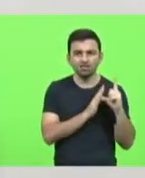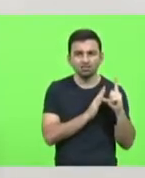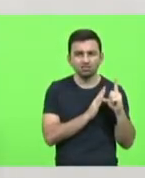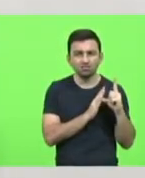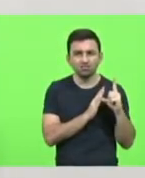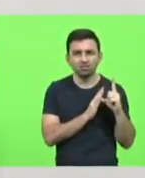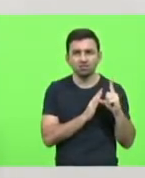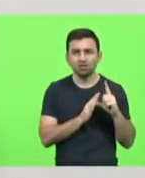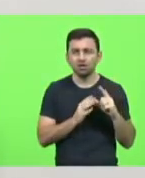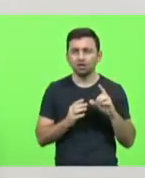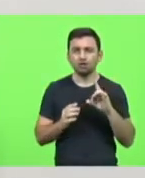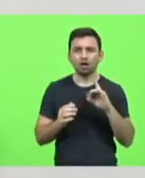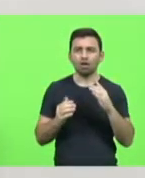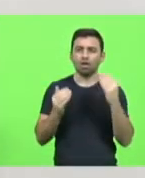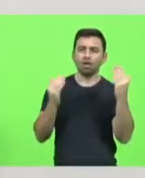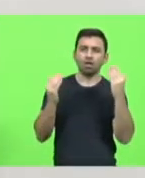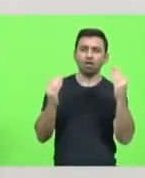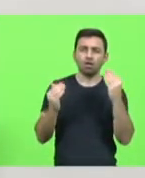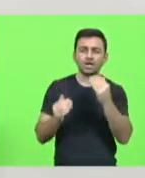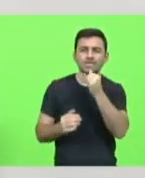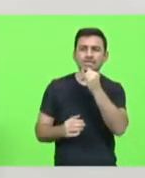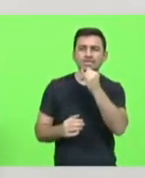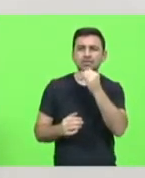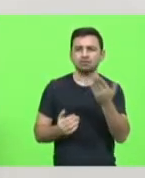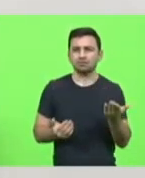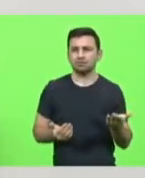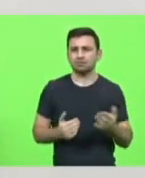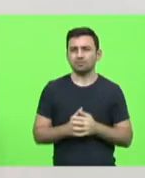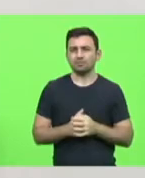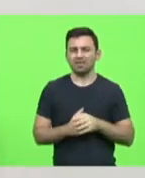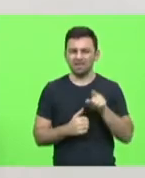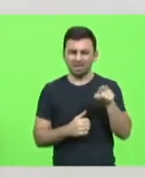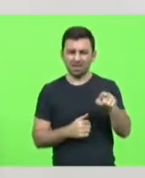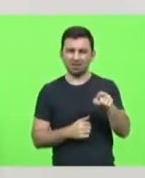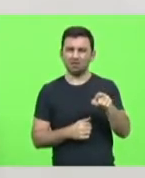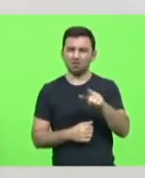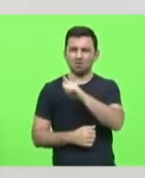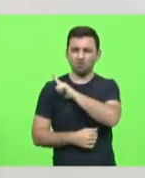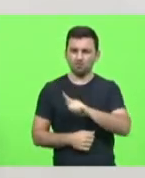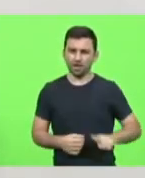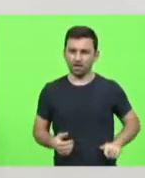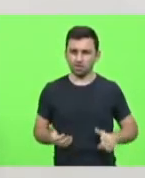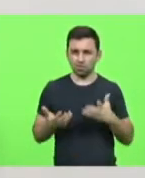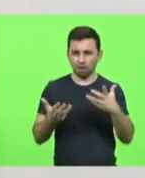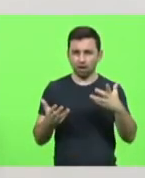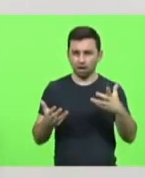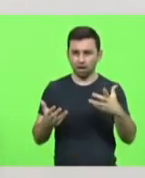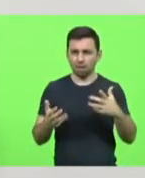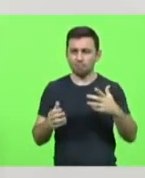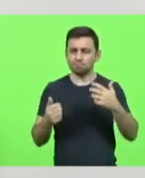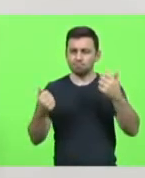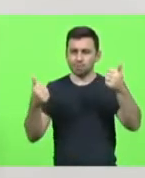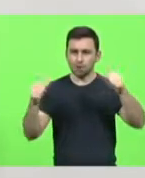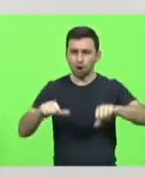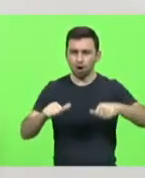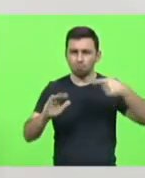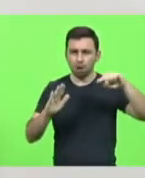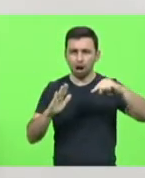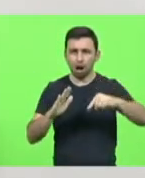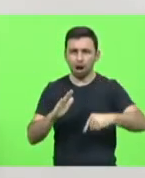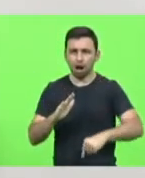Eu não sei se você quer, se o governo com isso quer criar um abismo que cada vez fica mais profundo